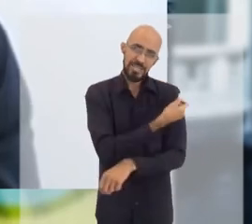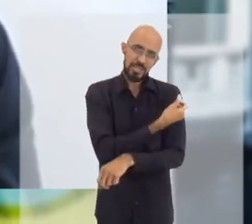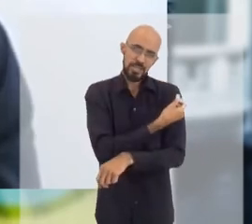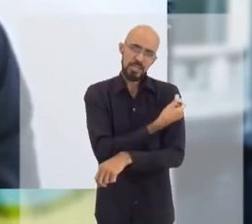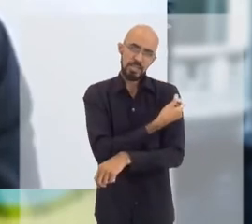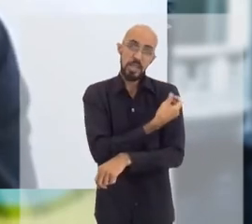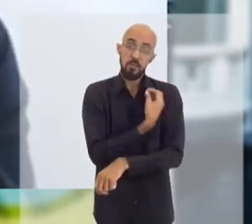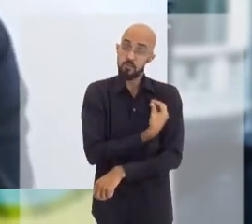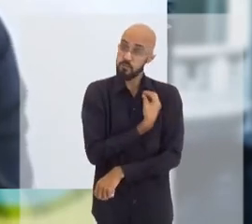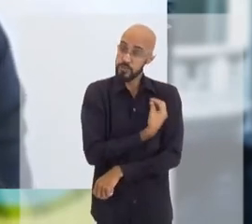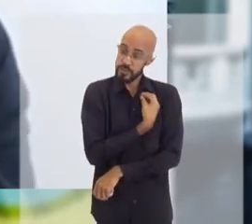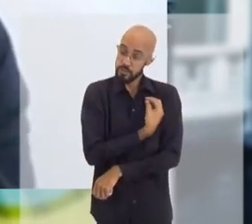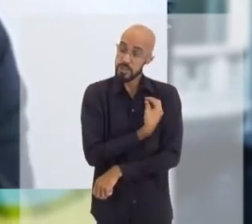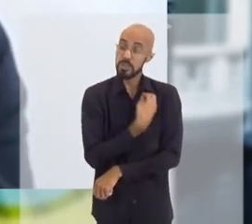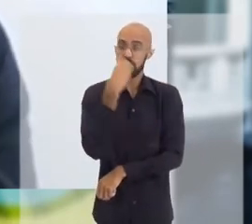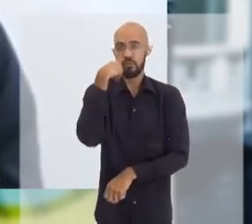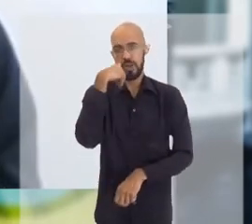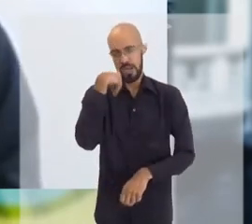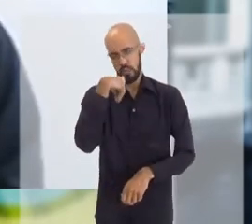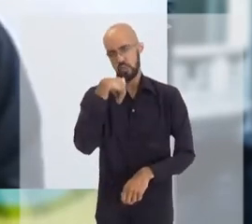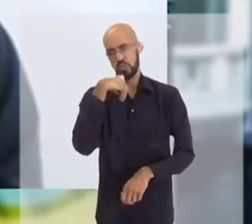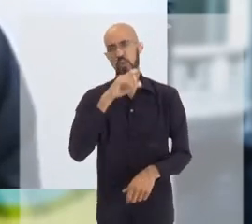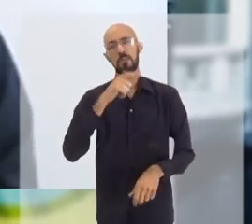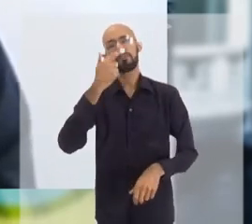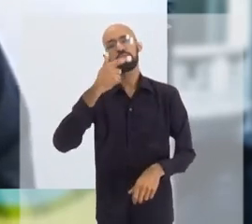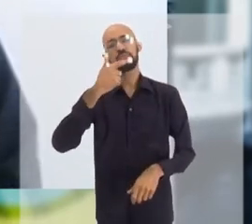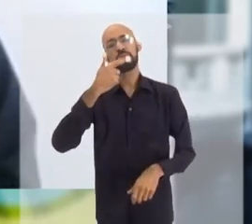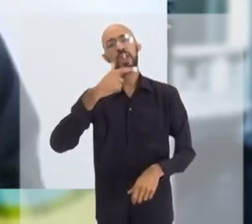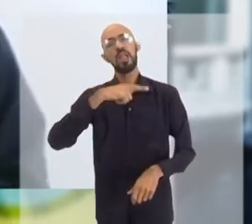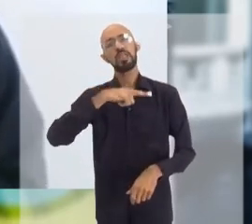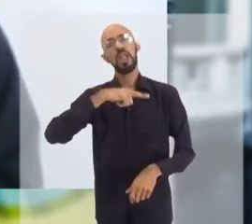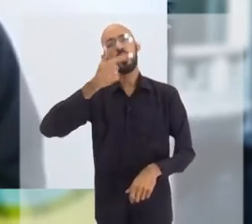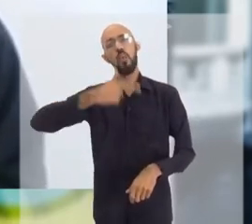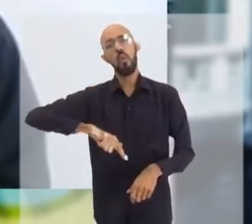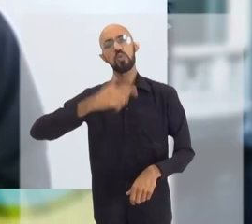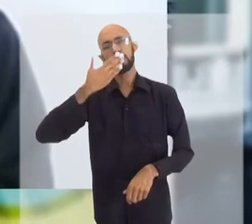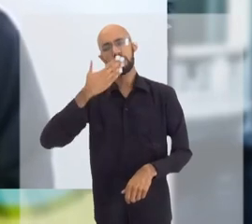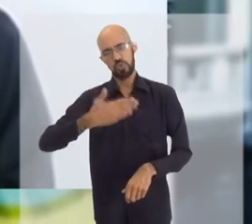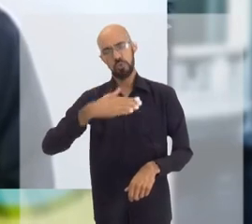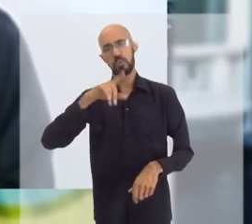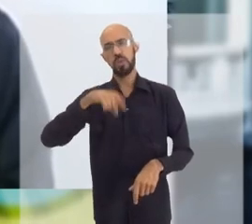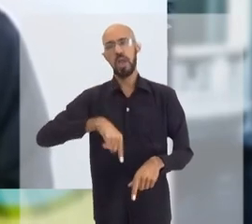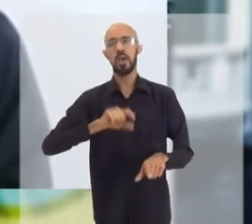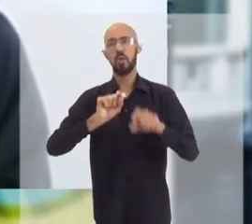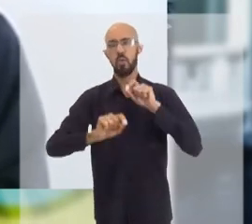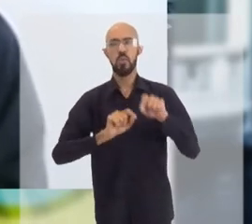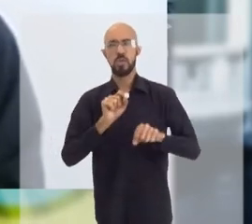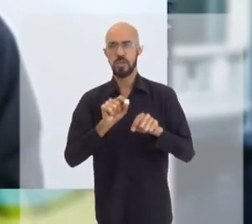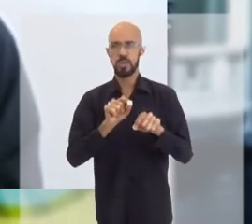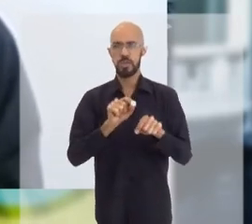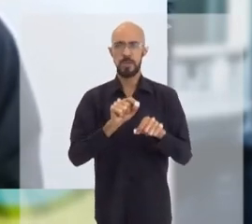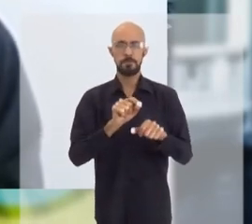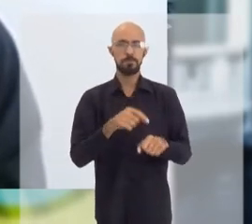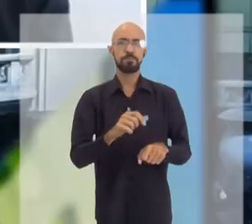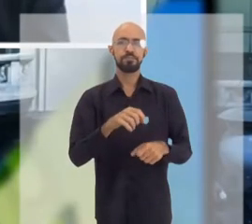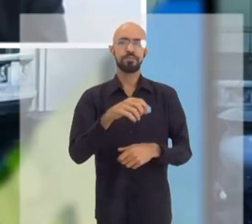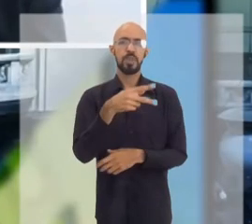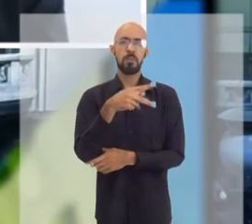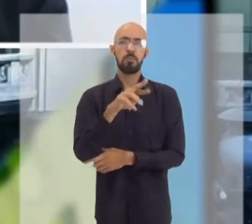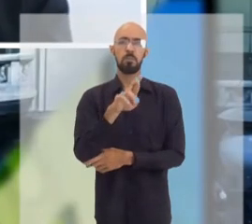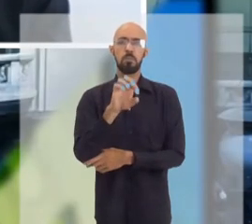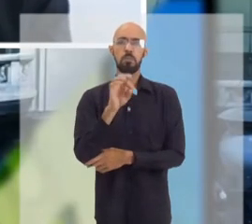componente vivo, mas atenuados, enfraquecidos. Existe outra categoria de vacinas, que são vacinas que nós chamamos